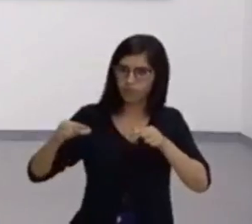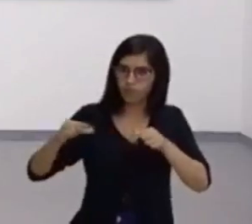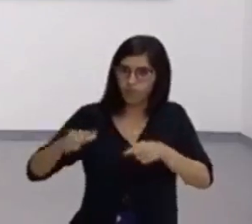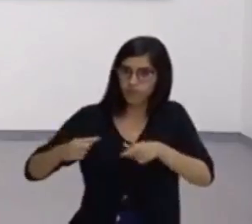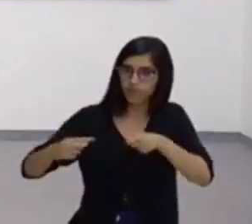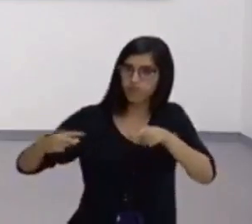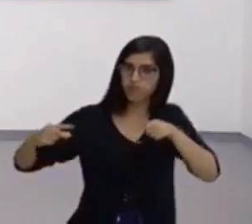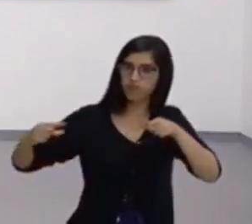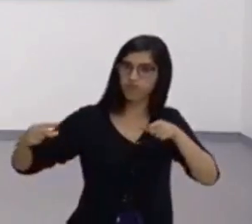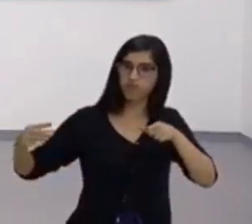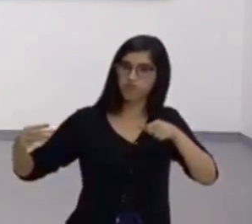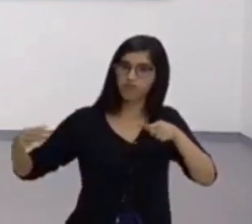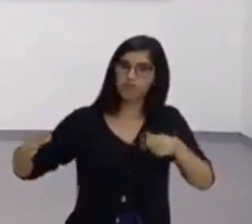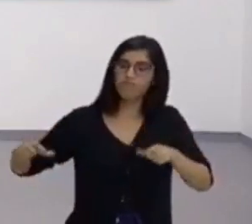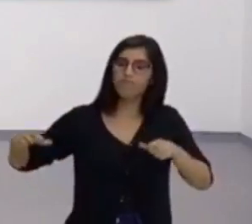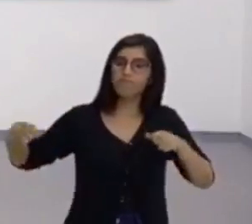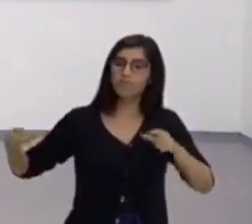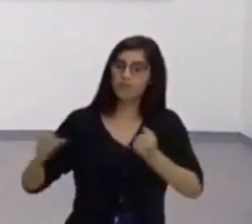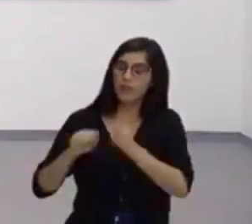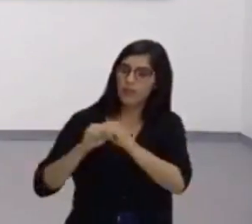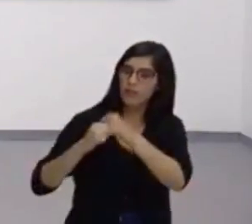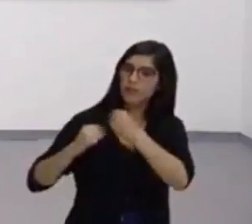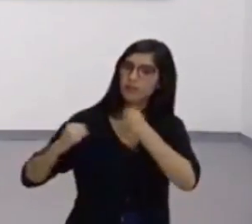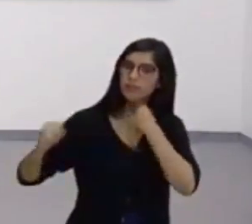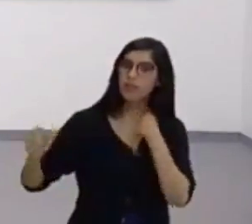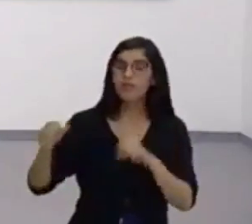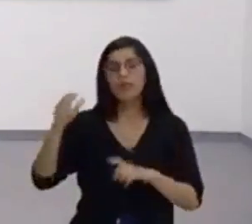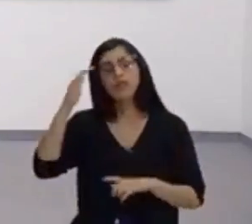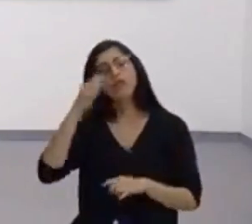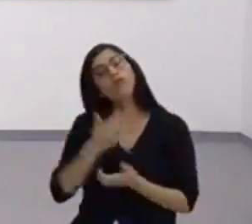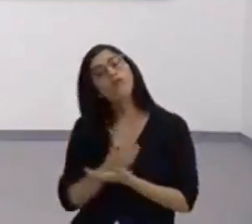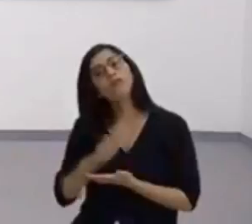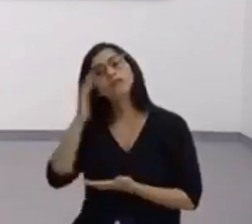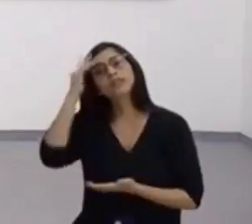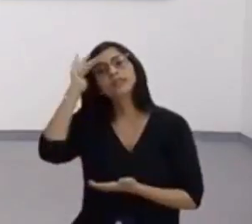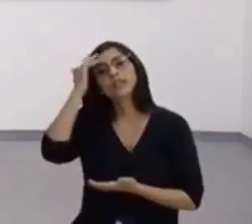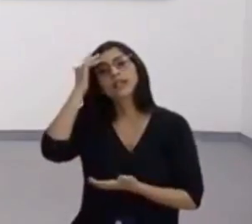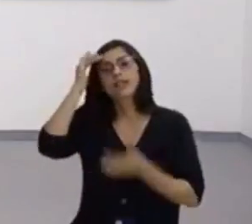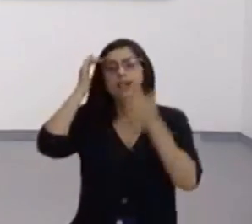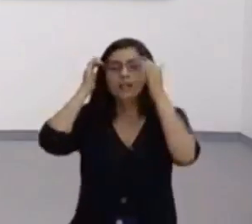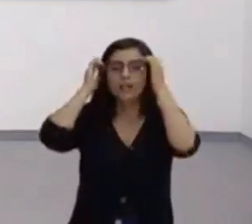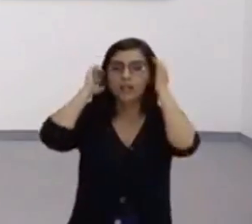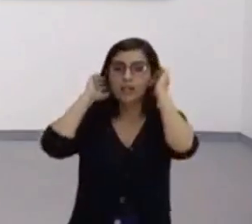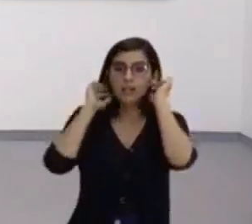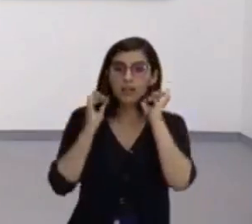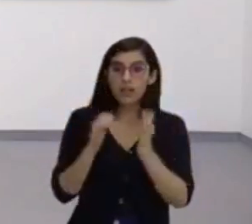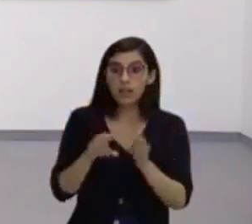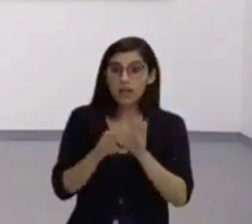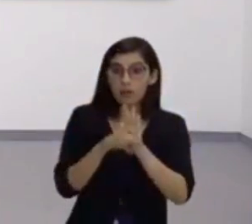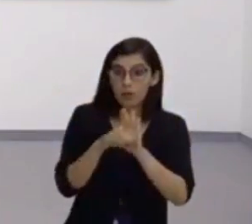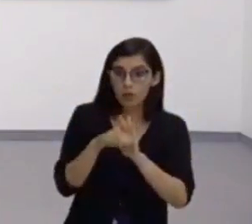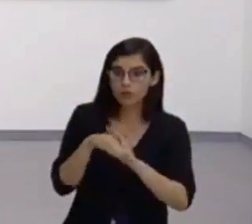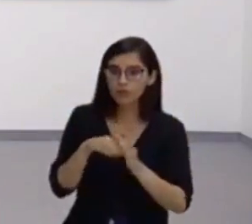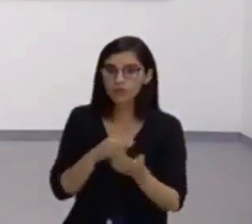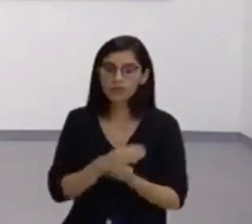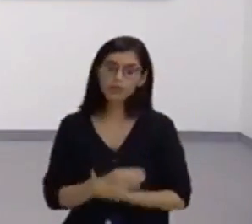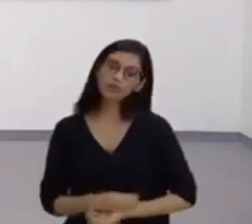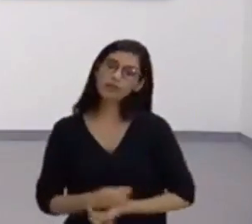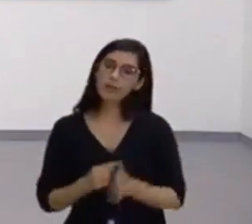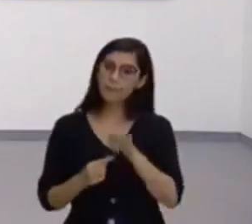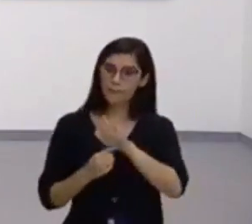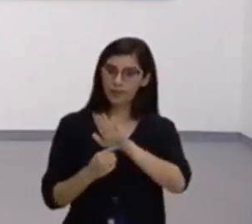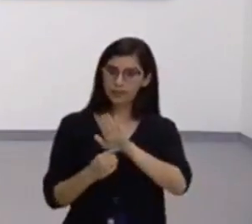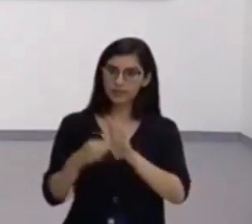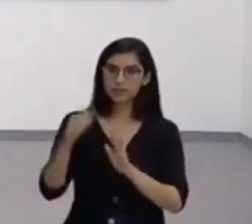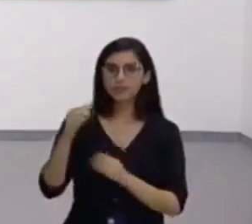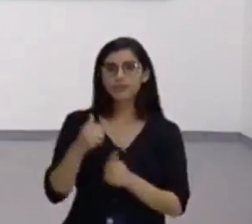de movimento. Aí você começa a entender o porquê que a gente colocou aquele conceito para você. Tudo bem? Deu para